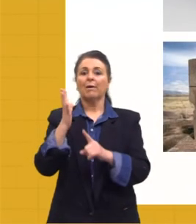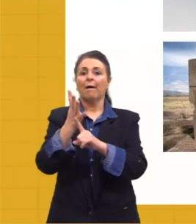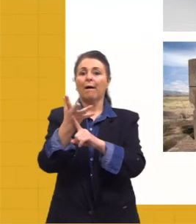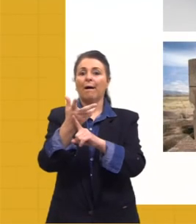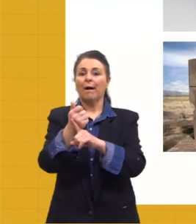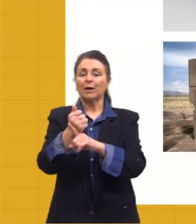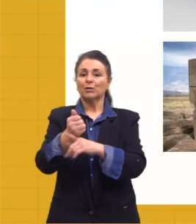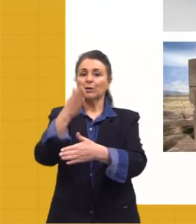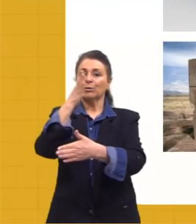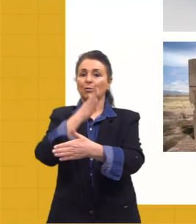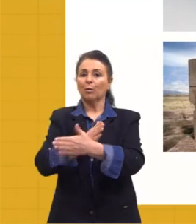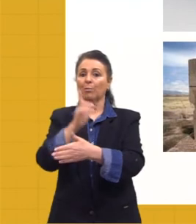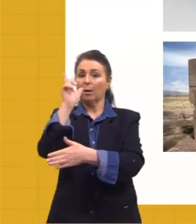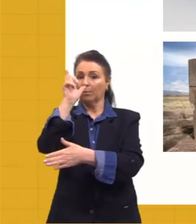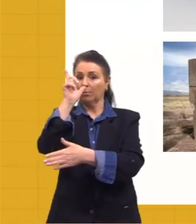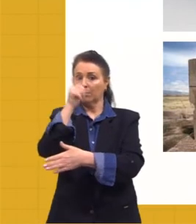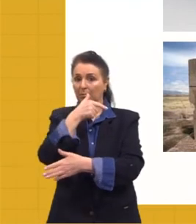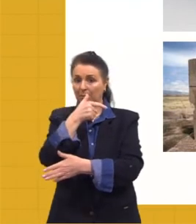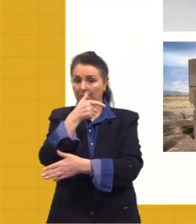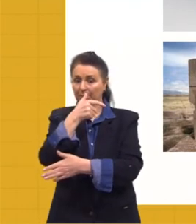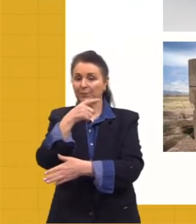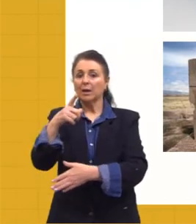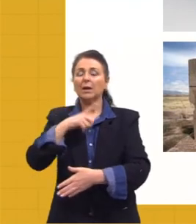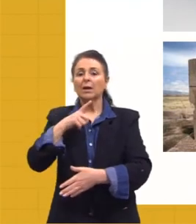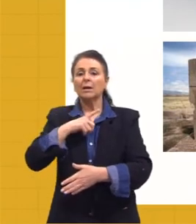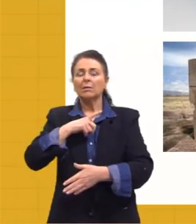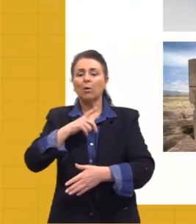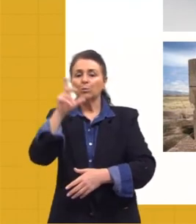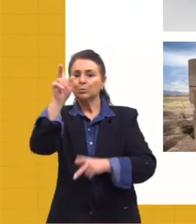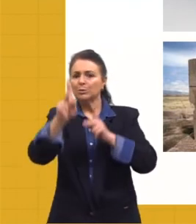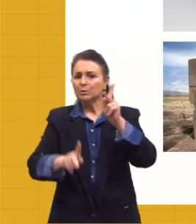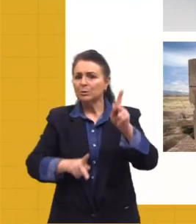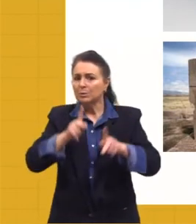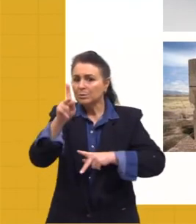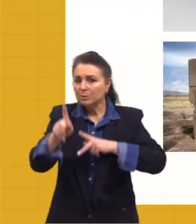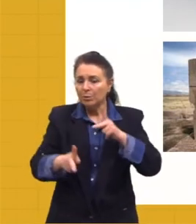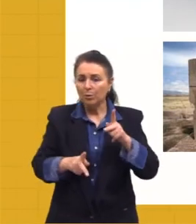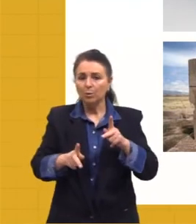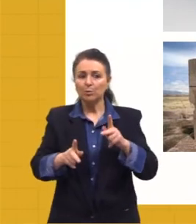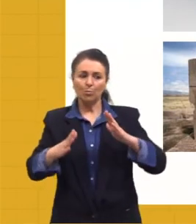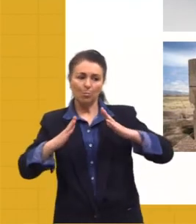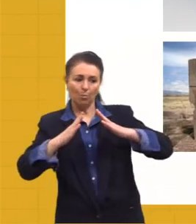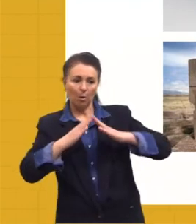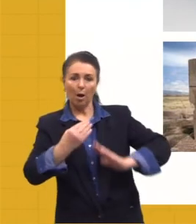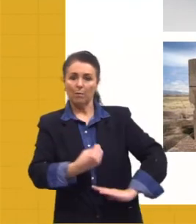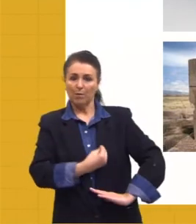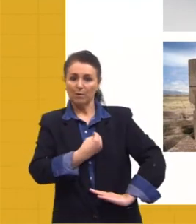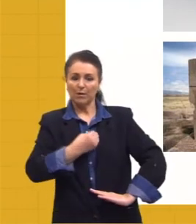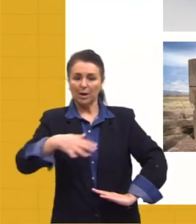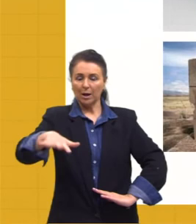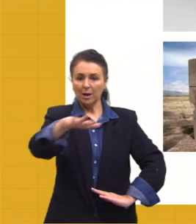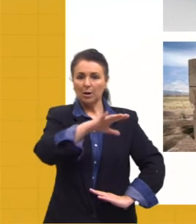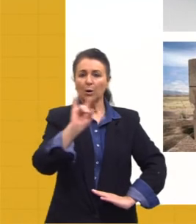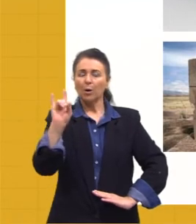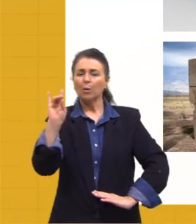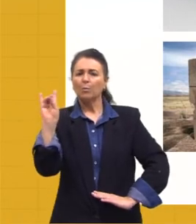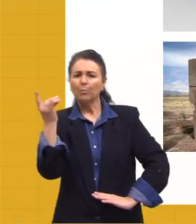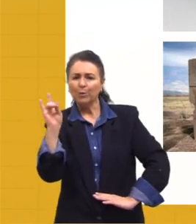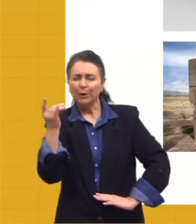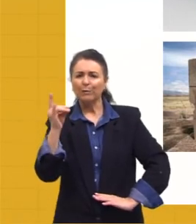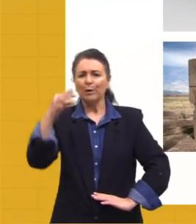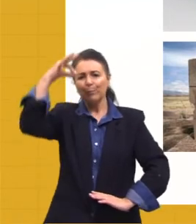ela é a arte de civilizações, de povos que habitaram essa região de Bolívia, Peru,